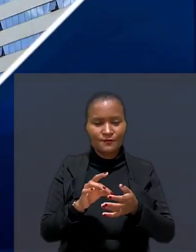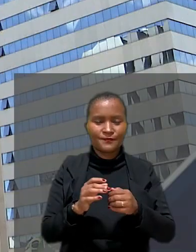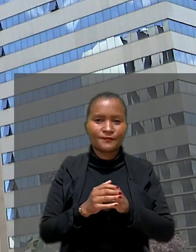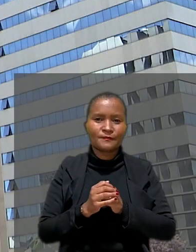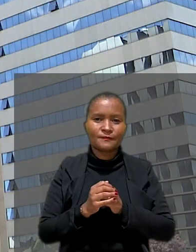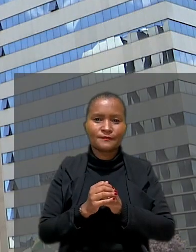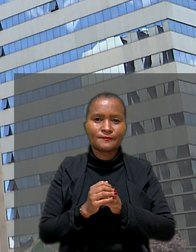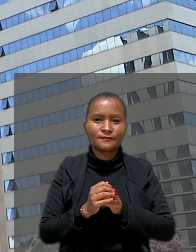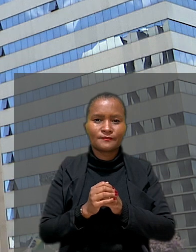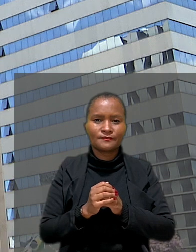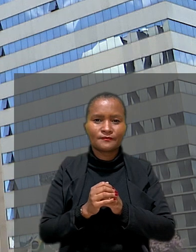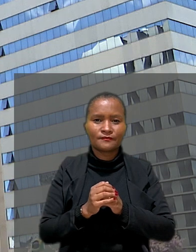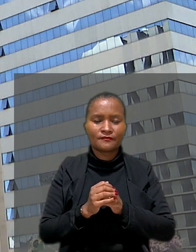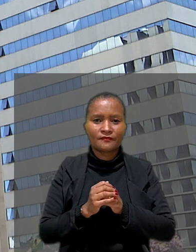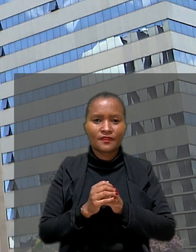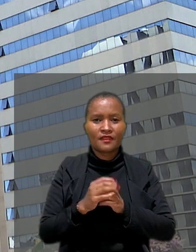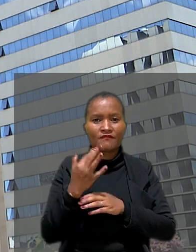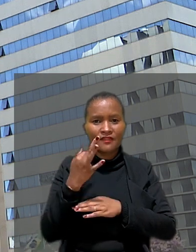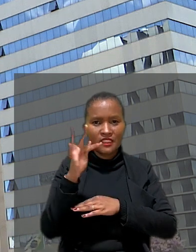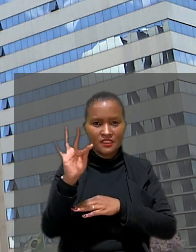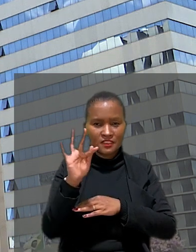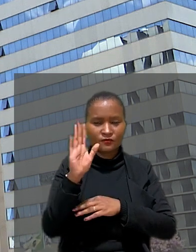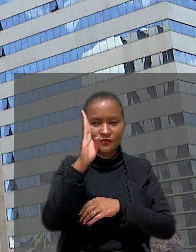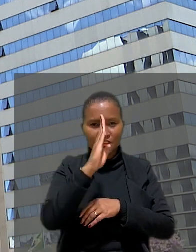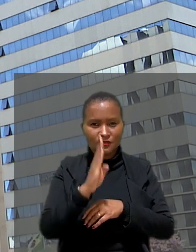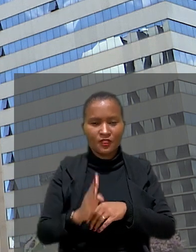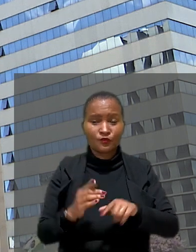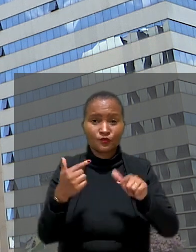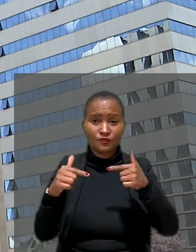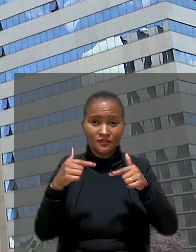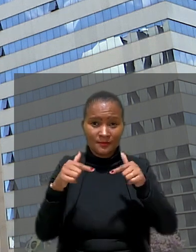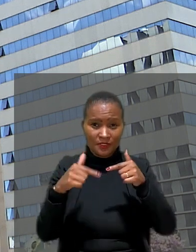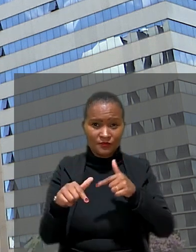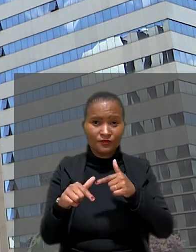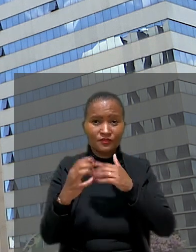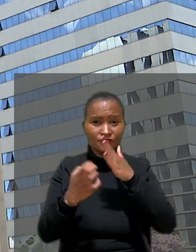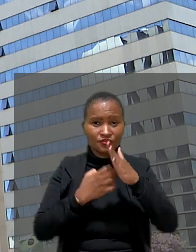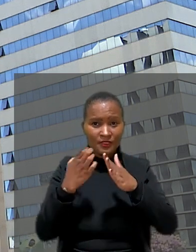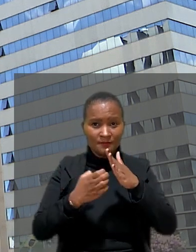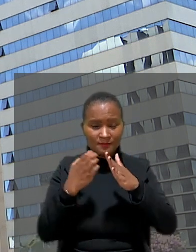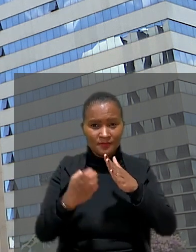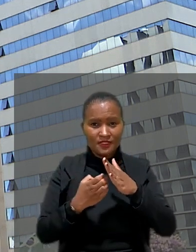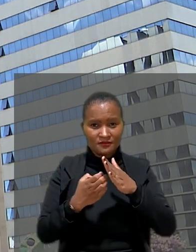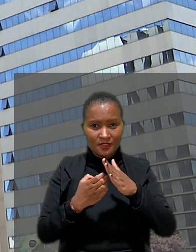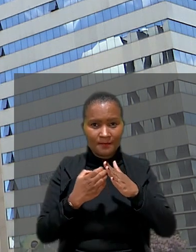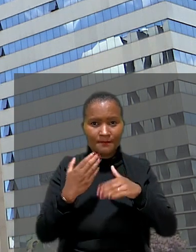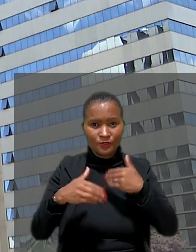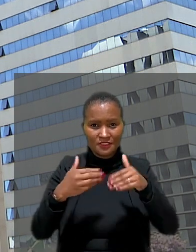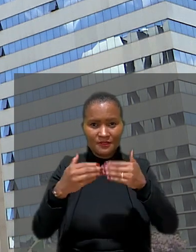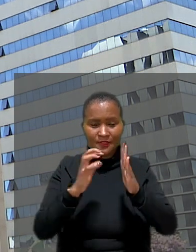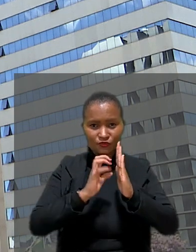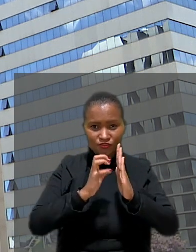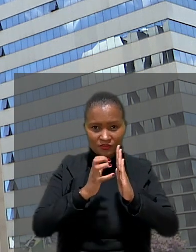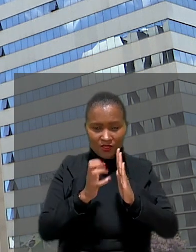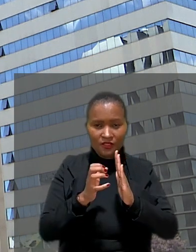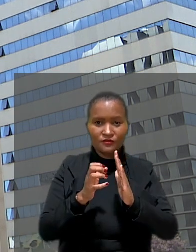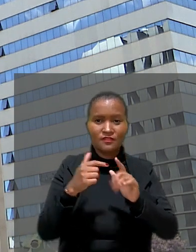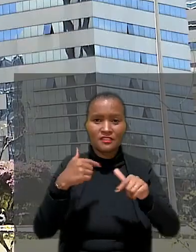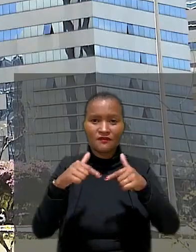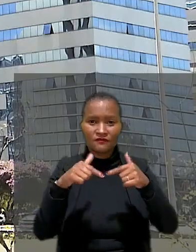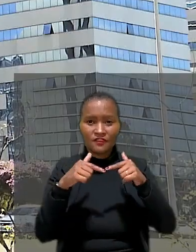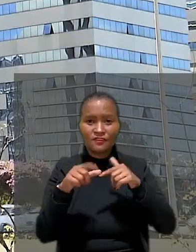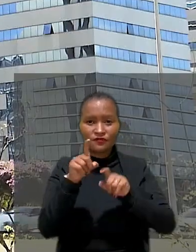A Federação Nacional dos Trabalhadores de Empresas de Processamento de Dados, Serviços de Informática e Similares,